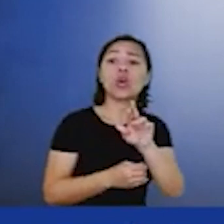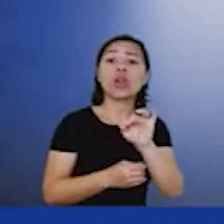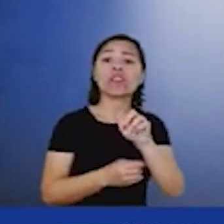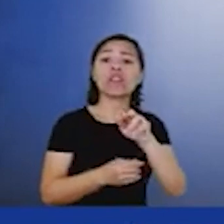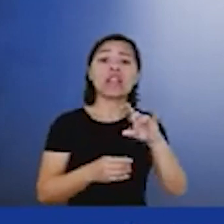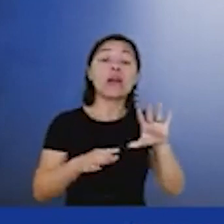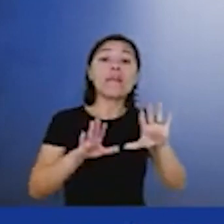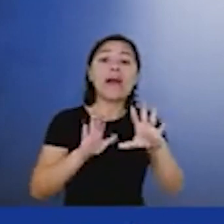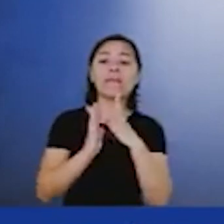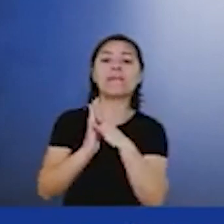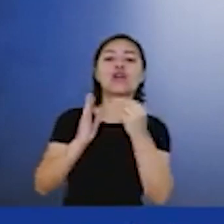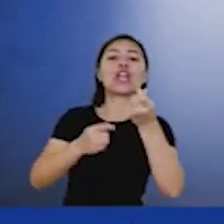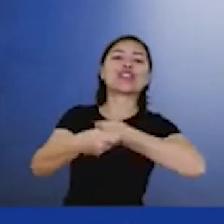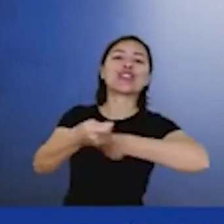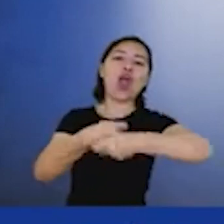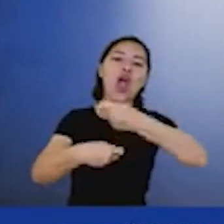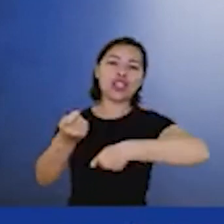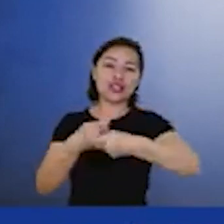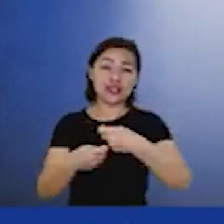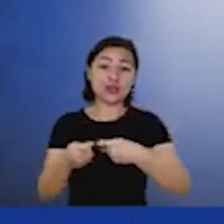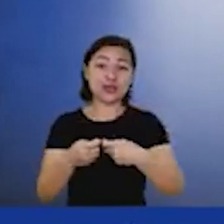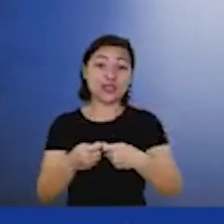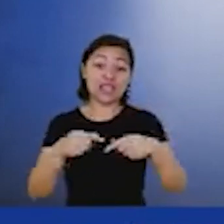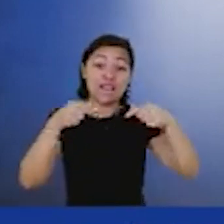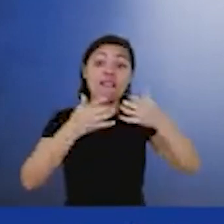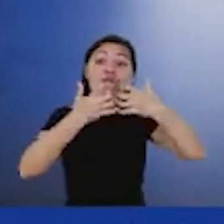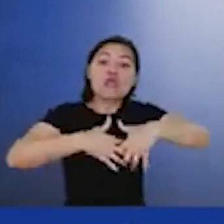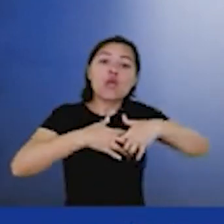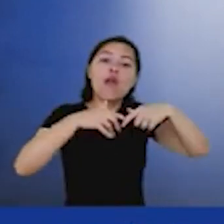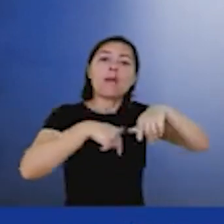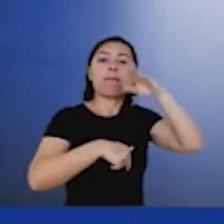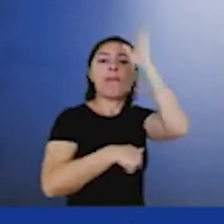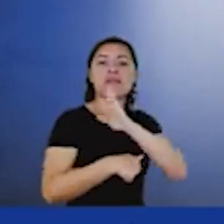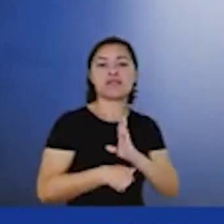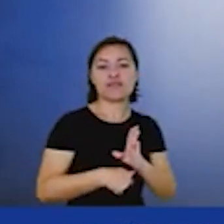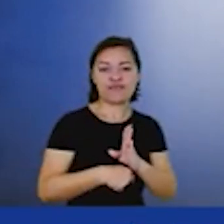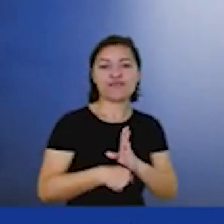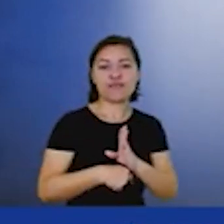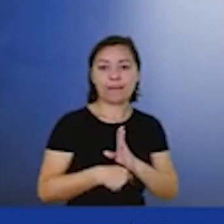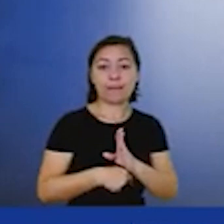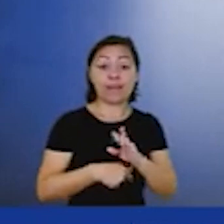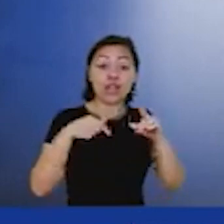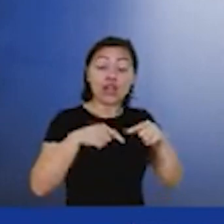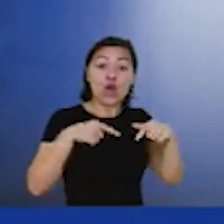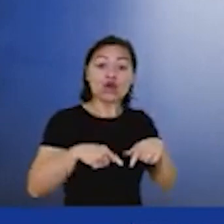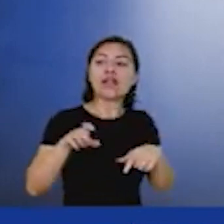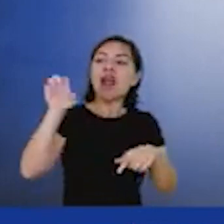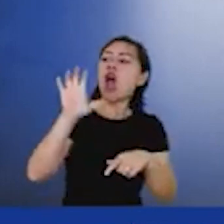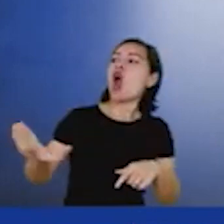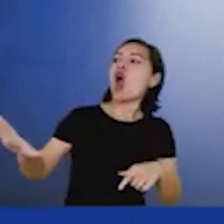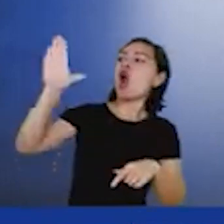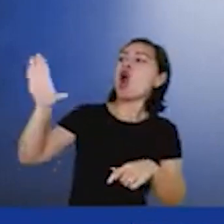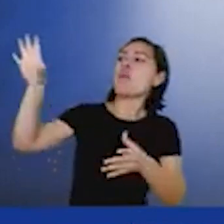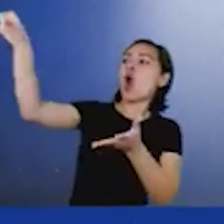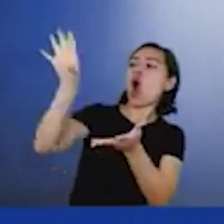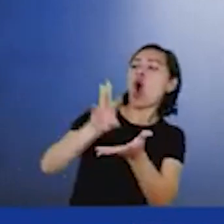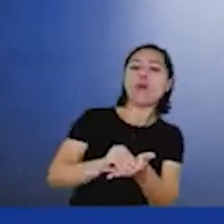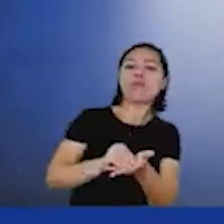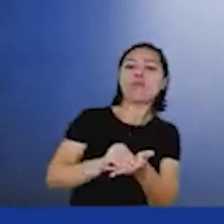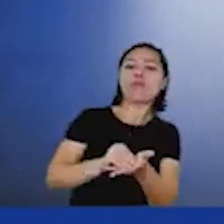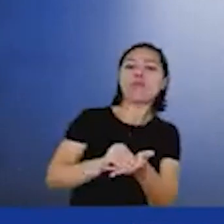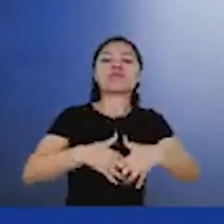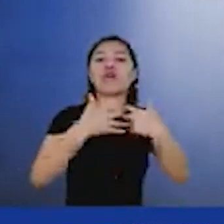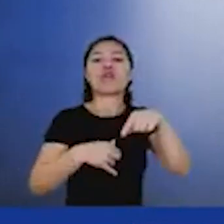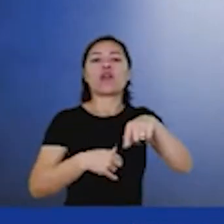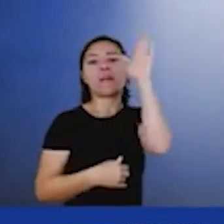sejam modelos de negócios que acomodem bem no nosso no nosso padrão de investimentos